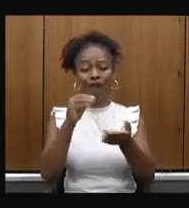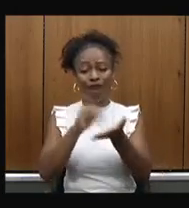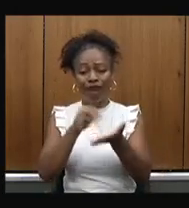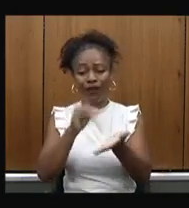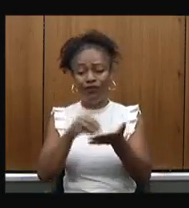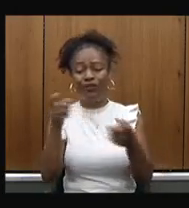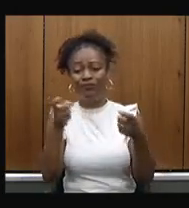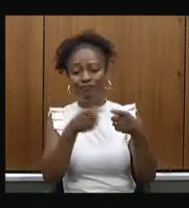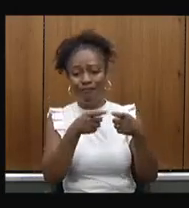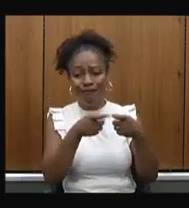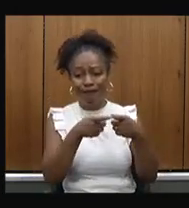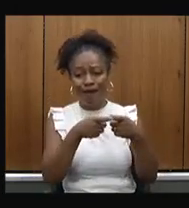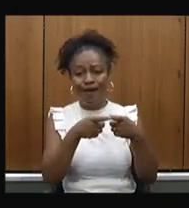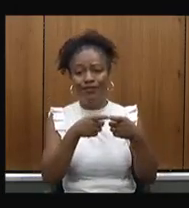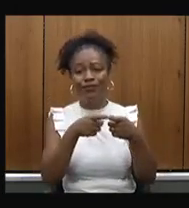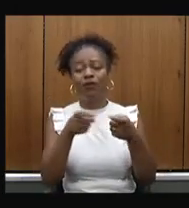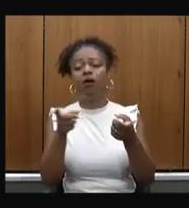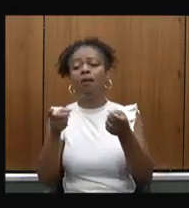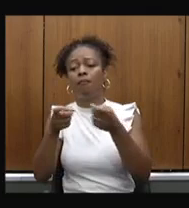planos.